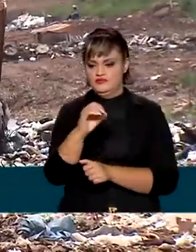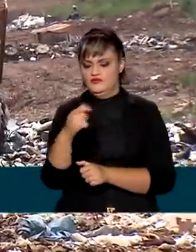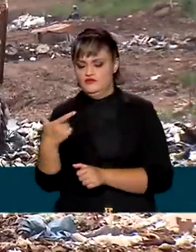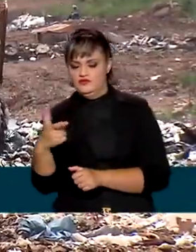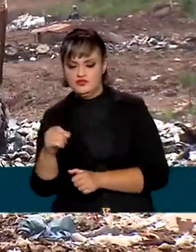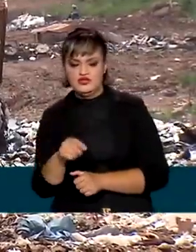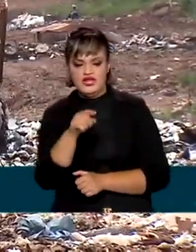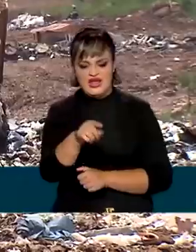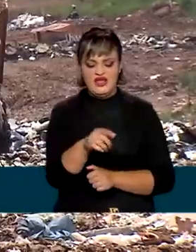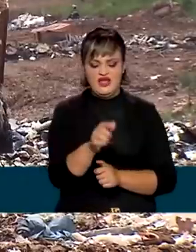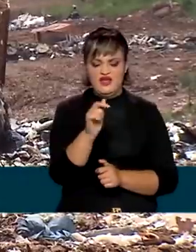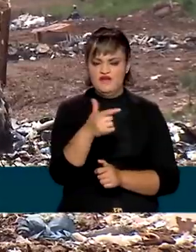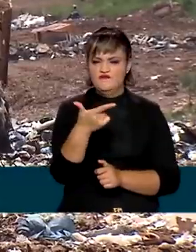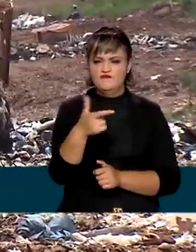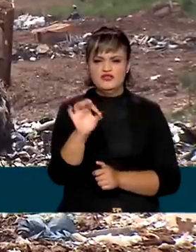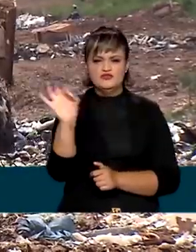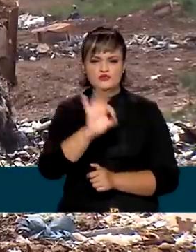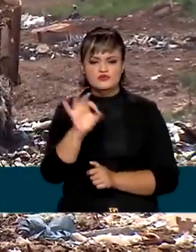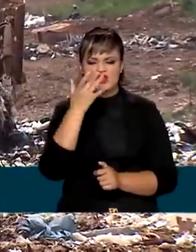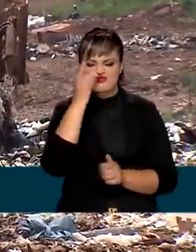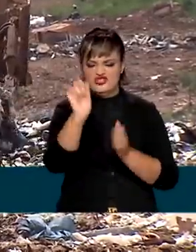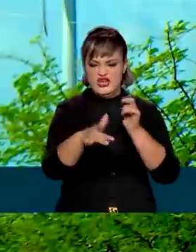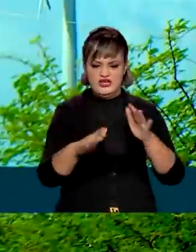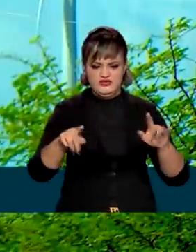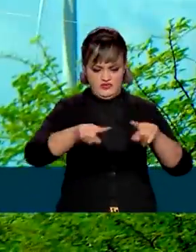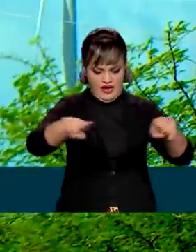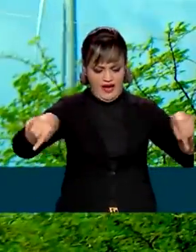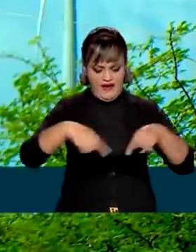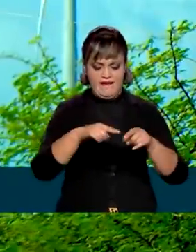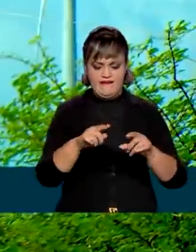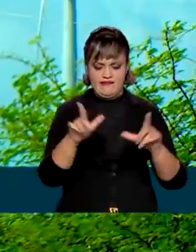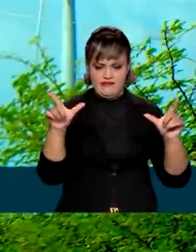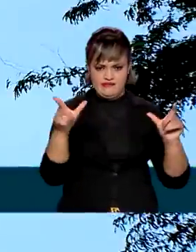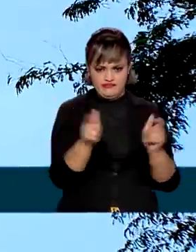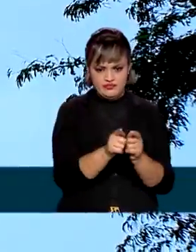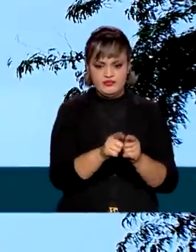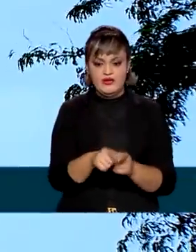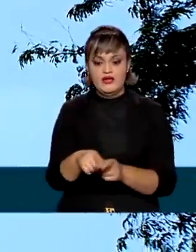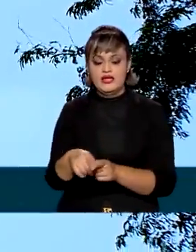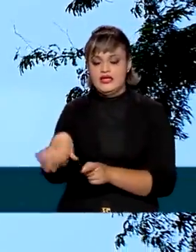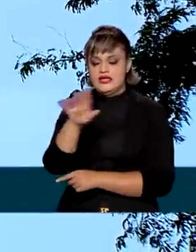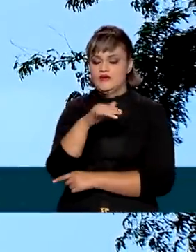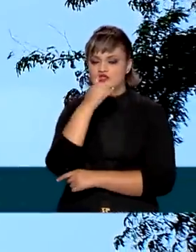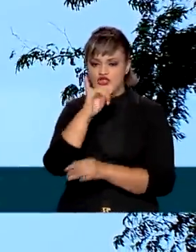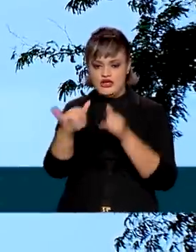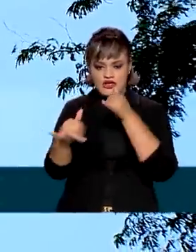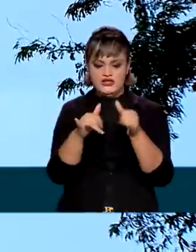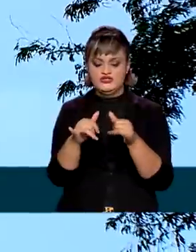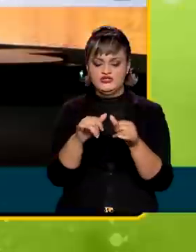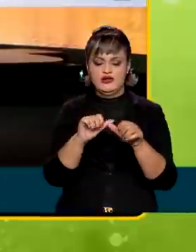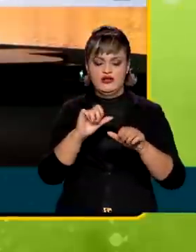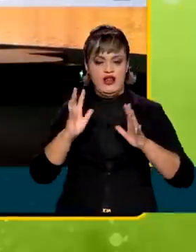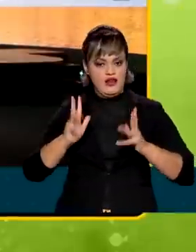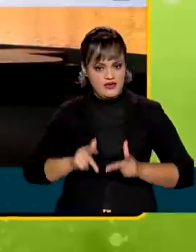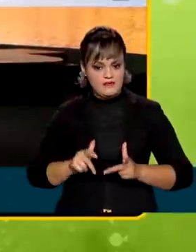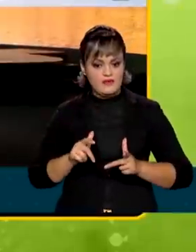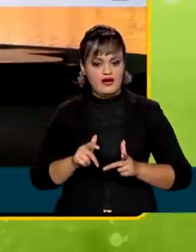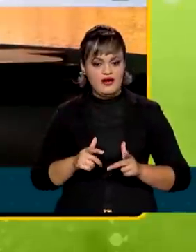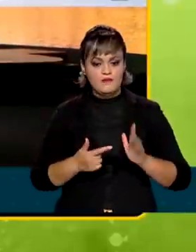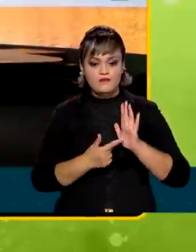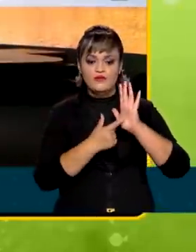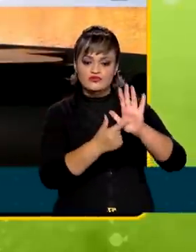desativação de 20% dos lixões a céu aberto e uma matriz energética 84% renovável, foram